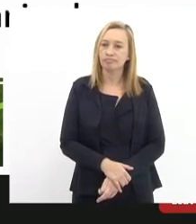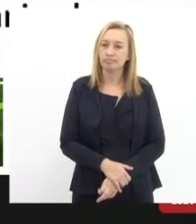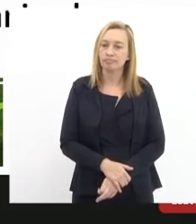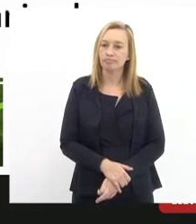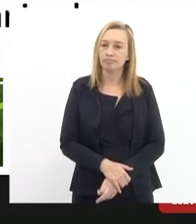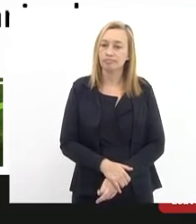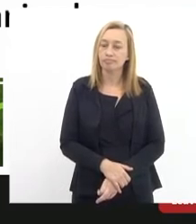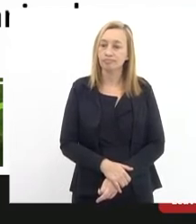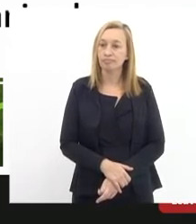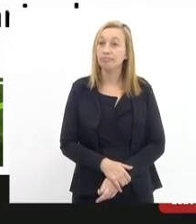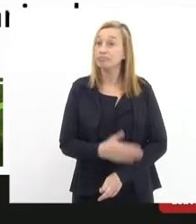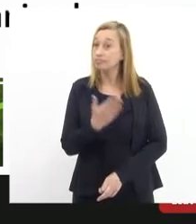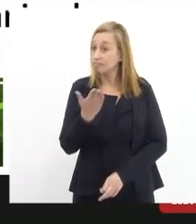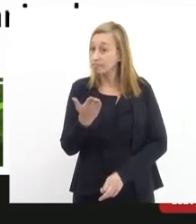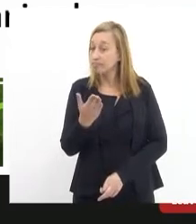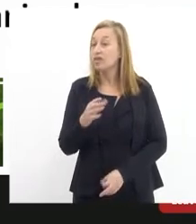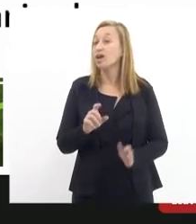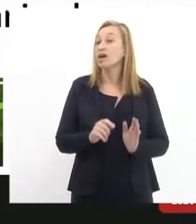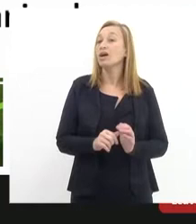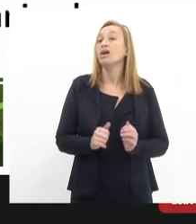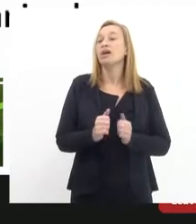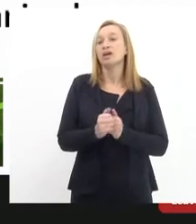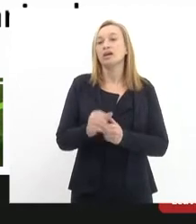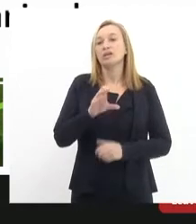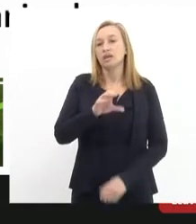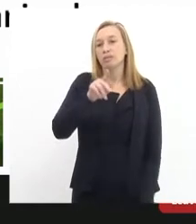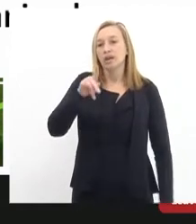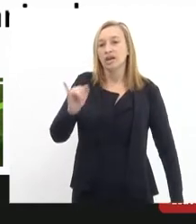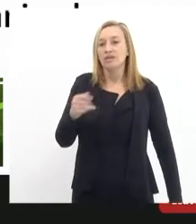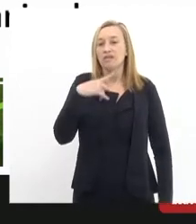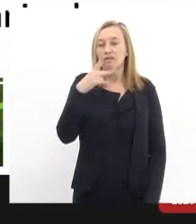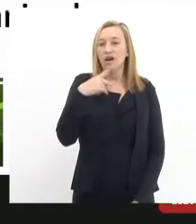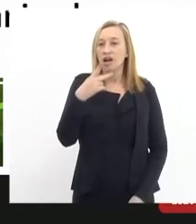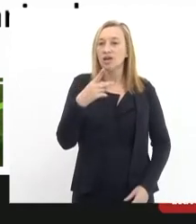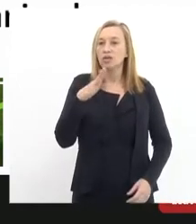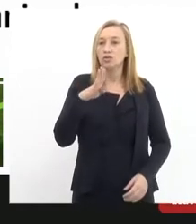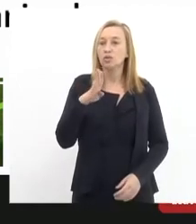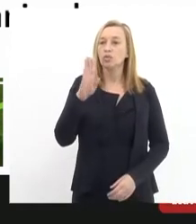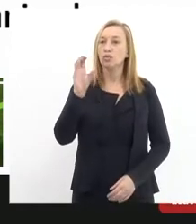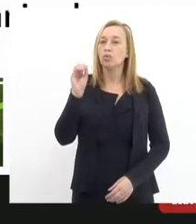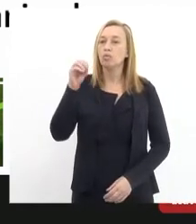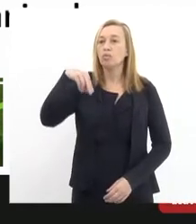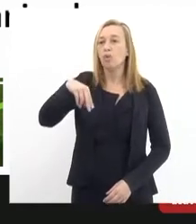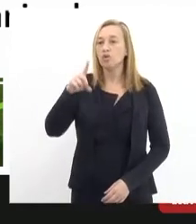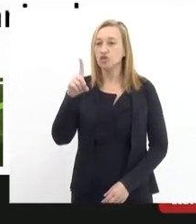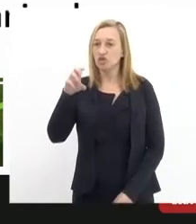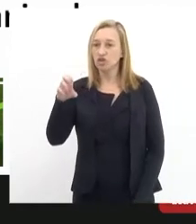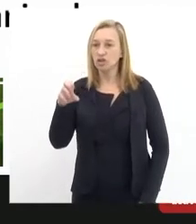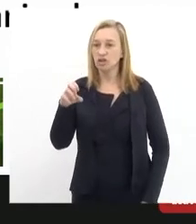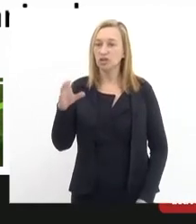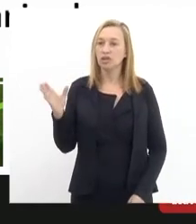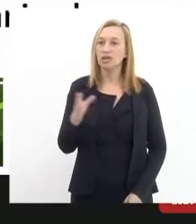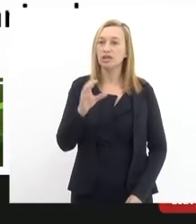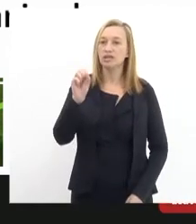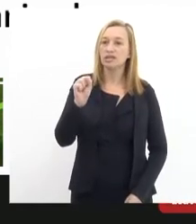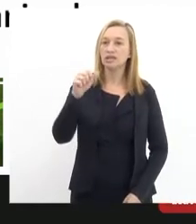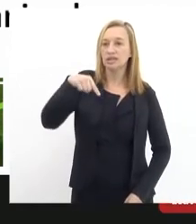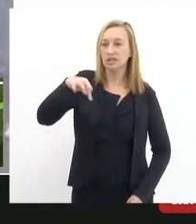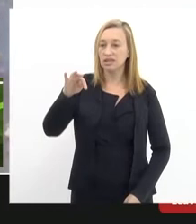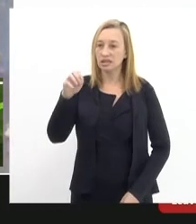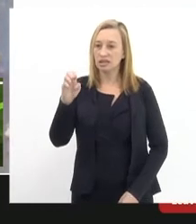Isso segue a CPI falando sobre o bom de Santa Eres e a importância para a cidade. Vamos adiante.